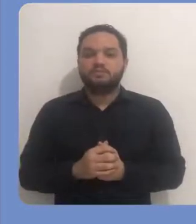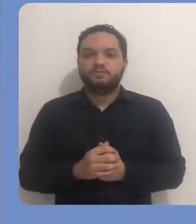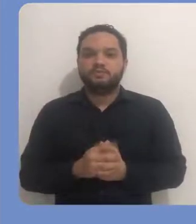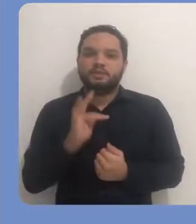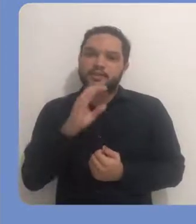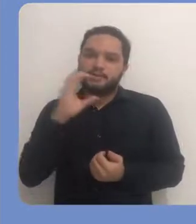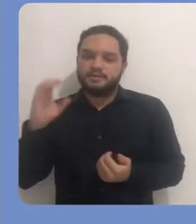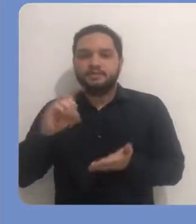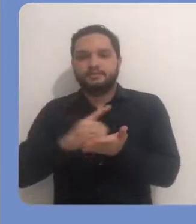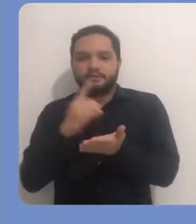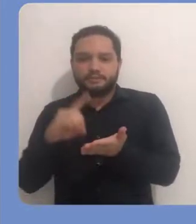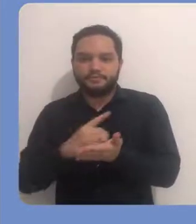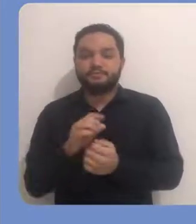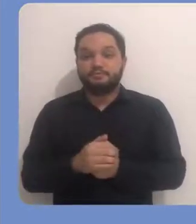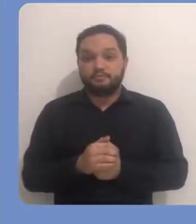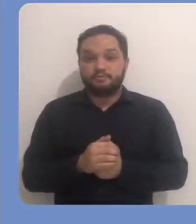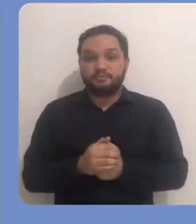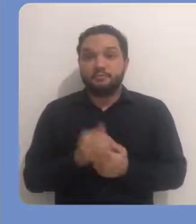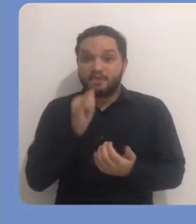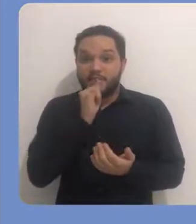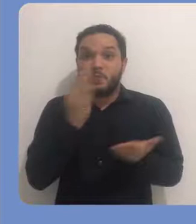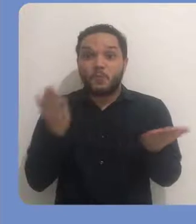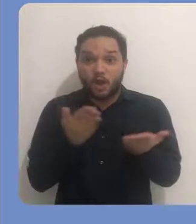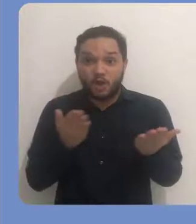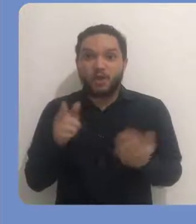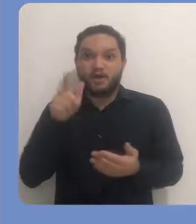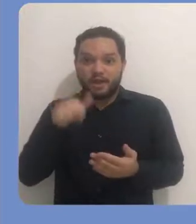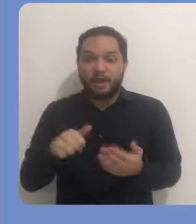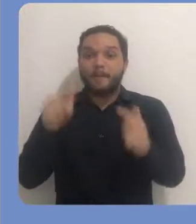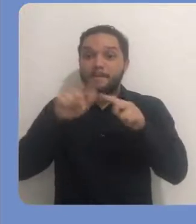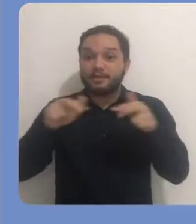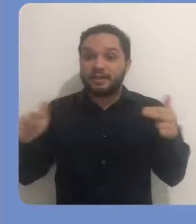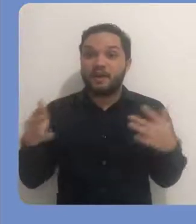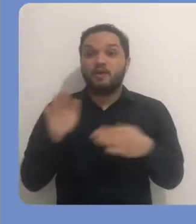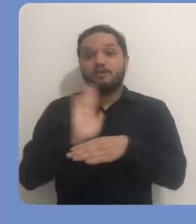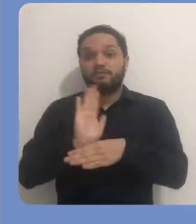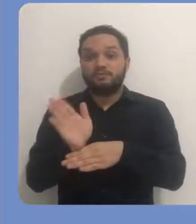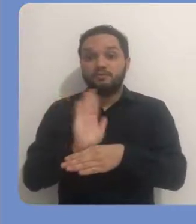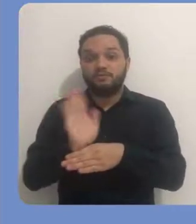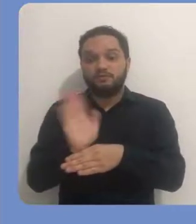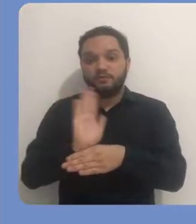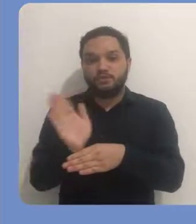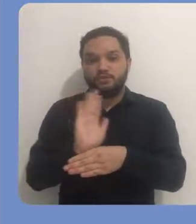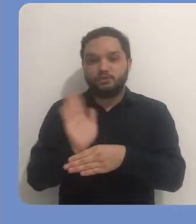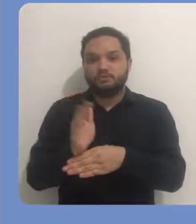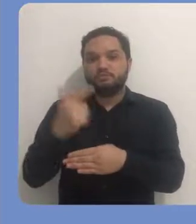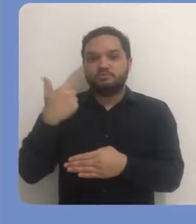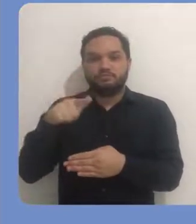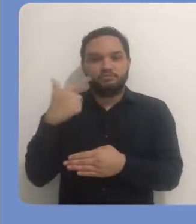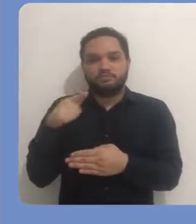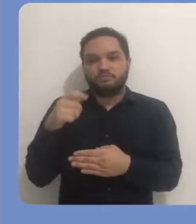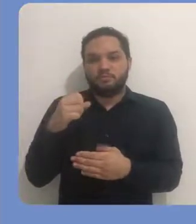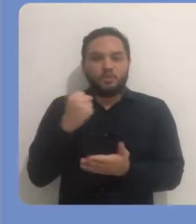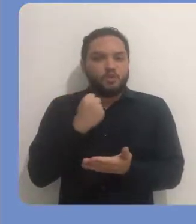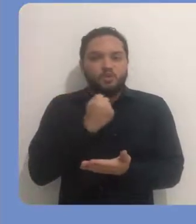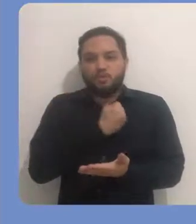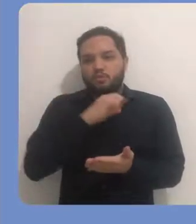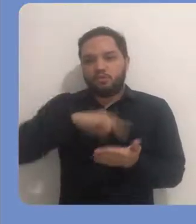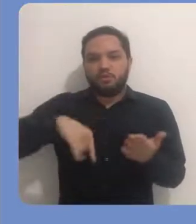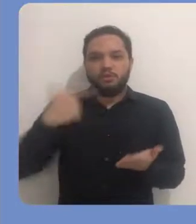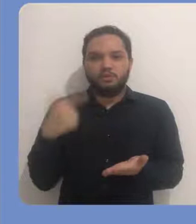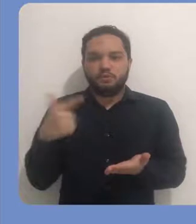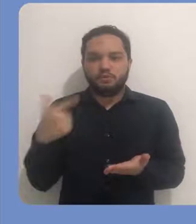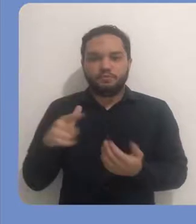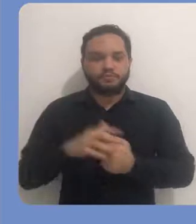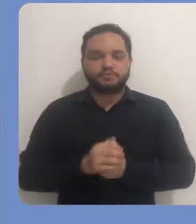Neste exemplo, gente vai fazer a publicação de um material em vídeo. Ou seja, não há um identificador nem um número de